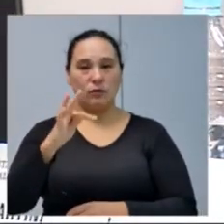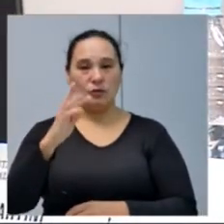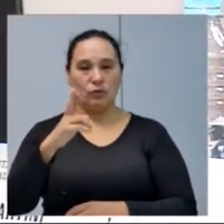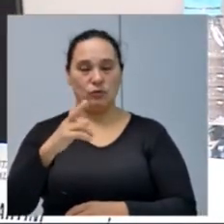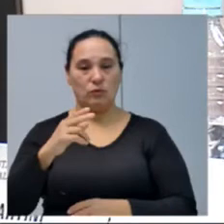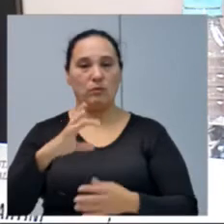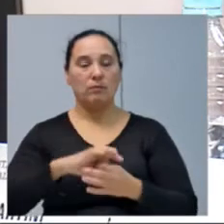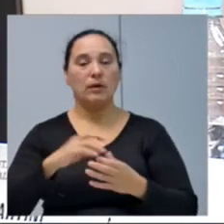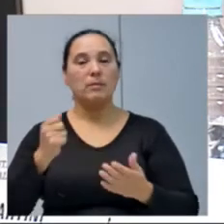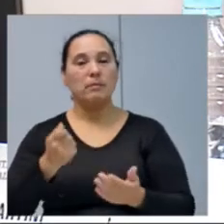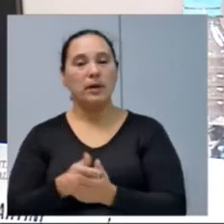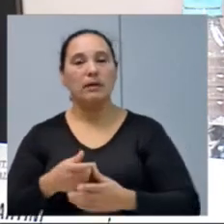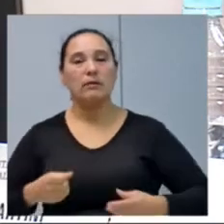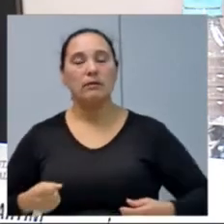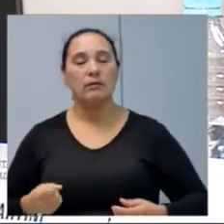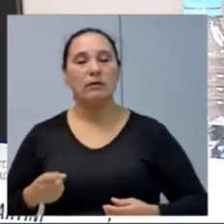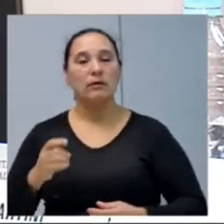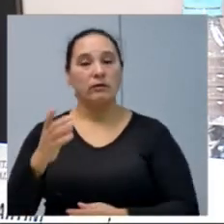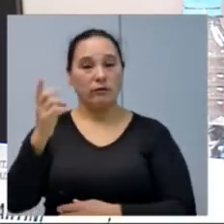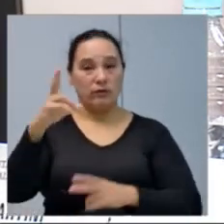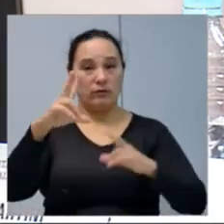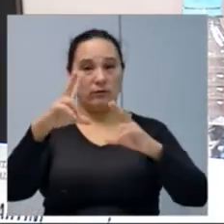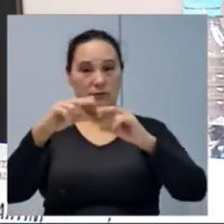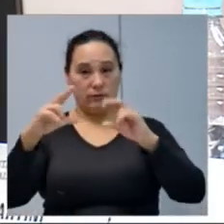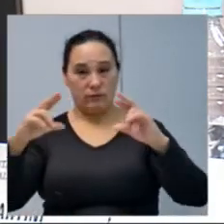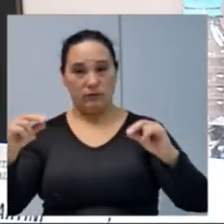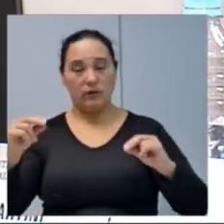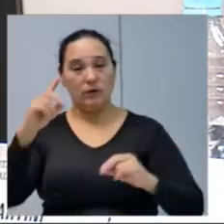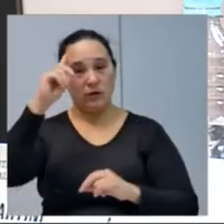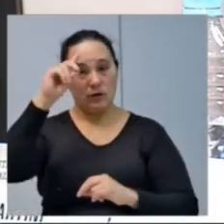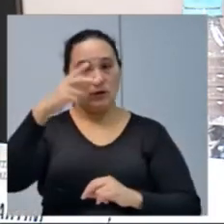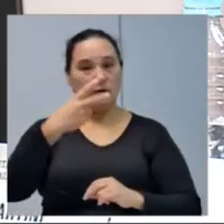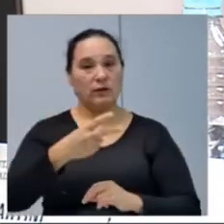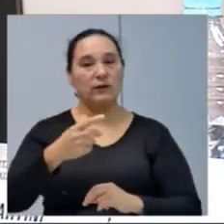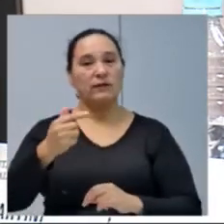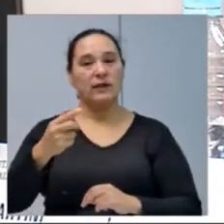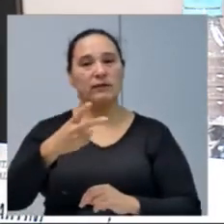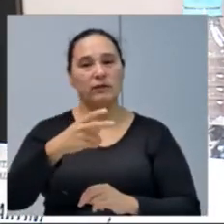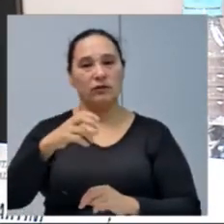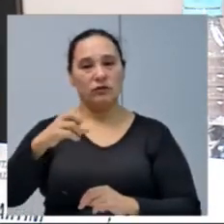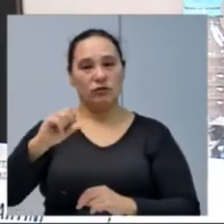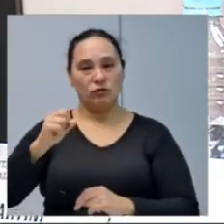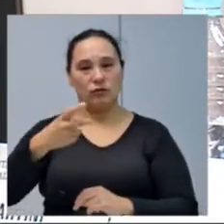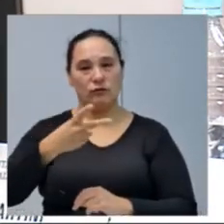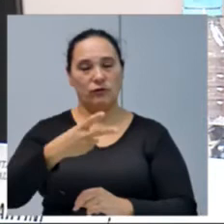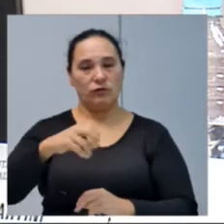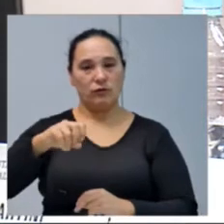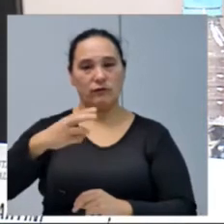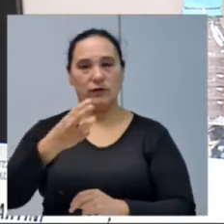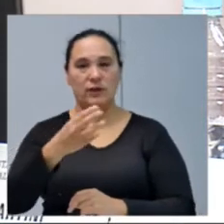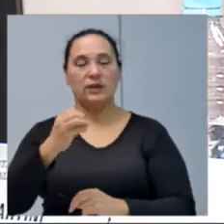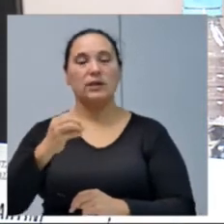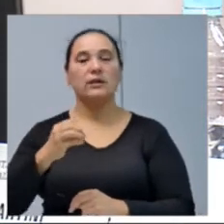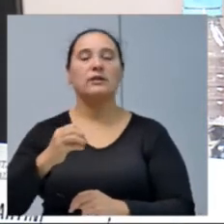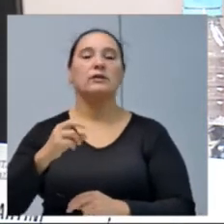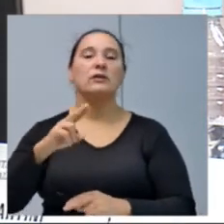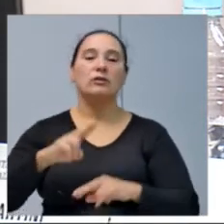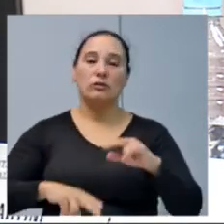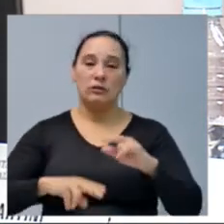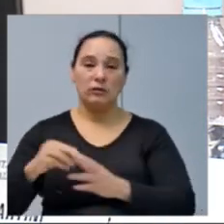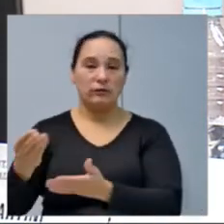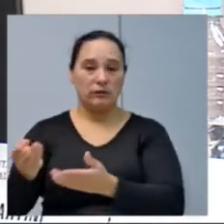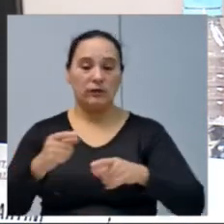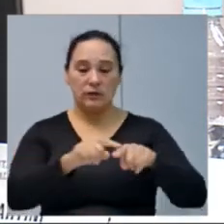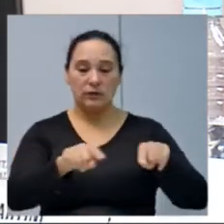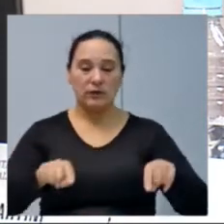pagamento de despesas de viagem a Florianópolis nos dias 27, 28 e 29 de junho de 2017, a fim de visitar